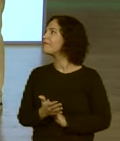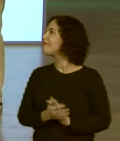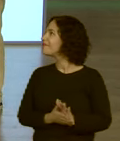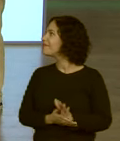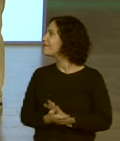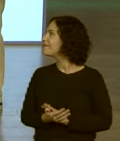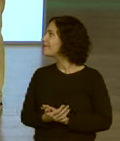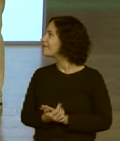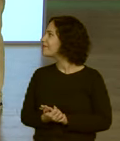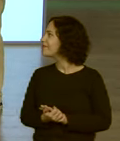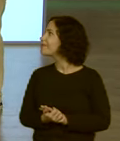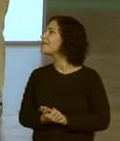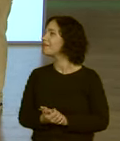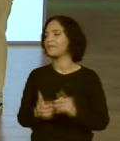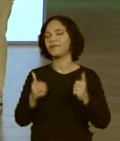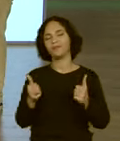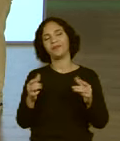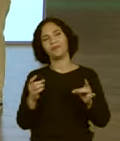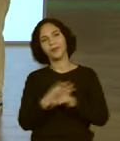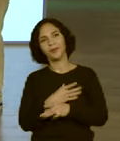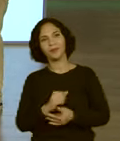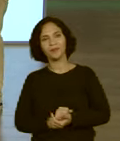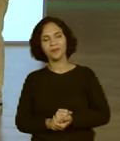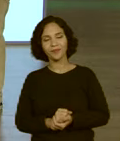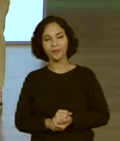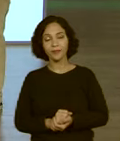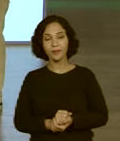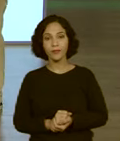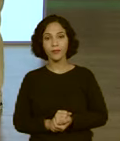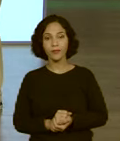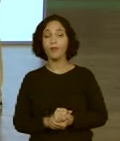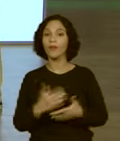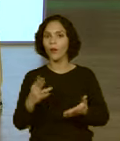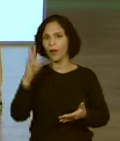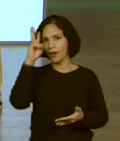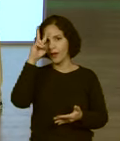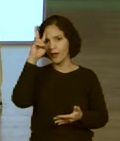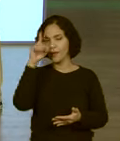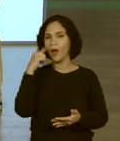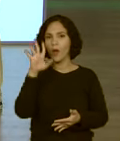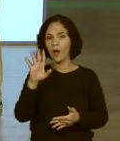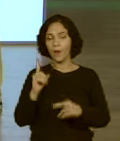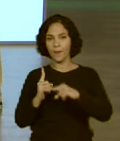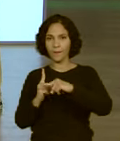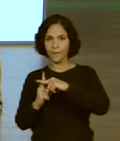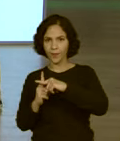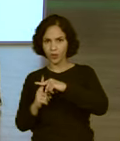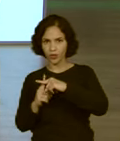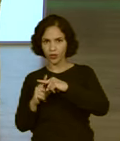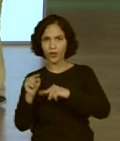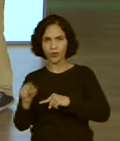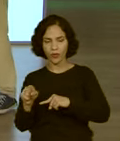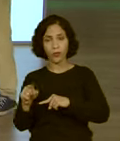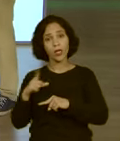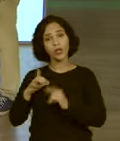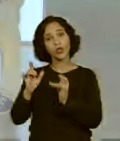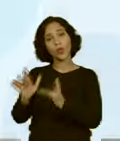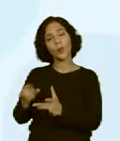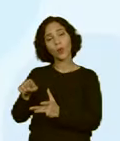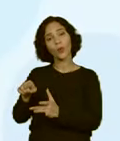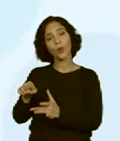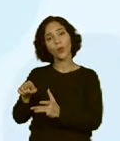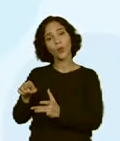chega lá, gente. Isso aí. Pronto. Beleza. Lembra, né? Estava positivo. Ele tinha um saldo